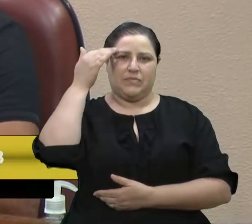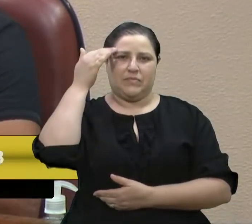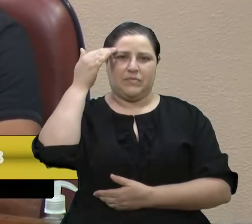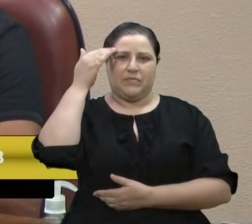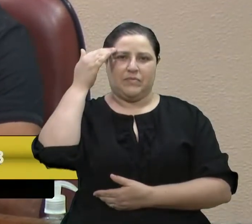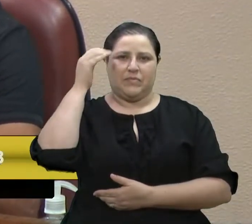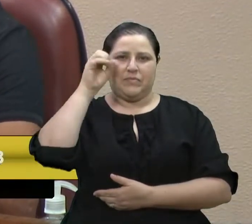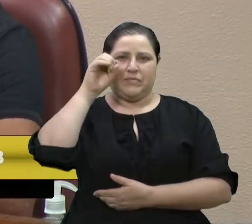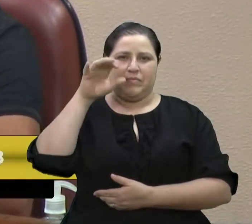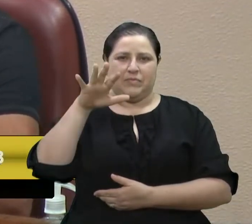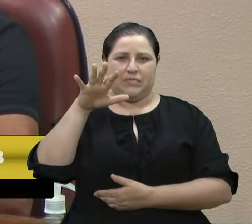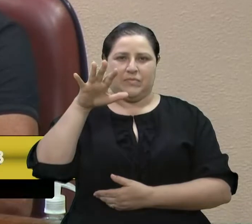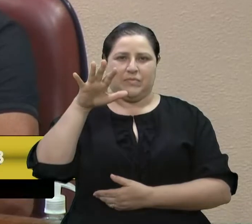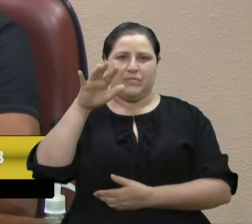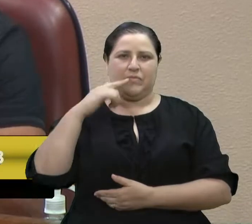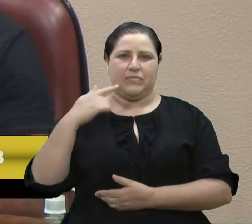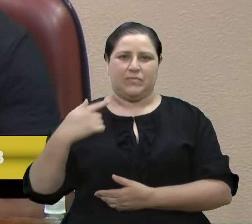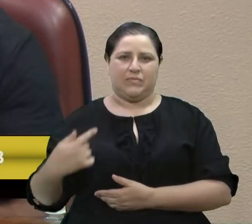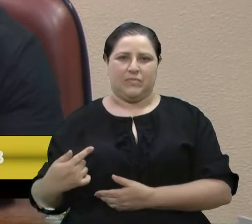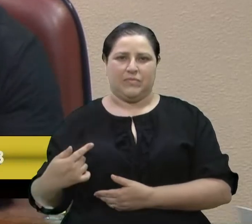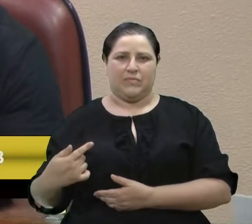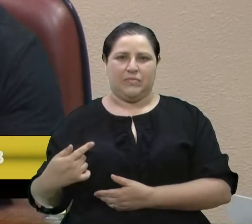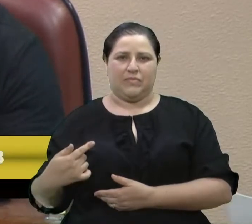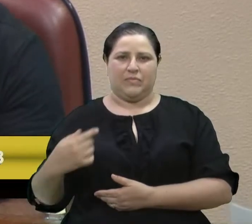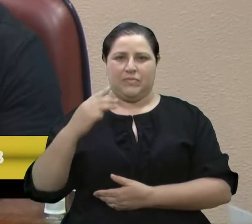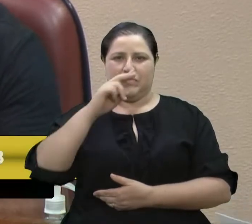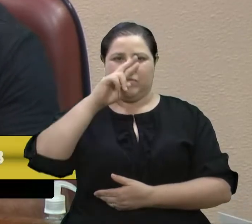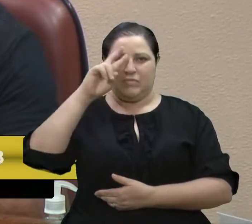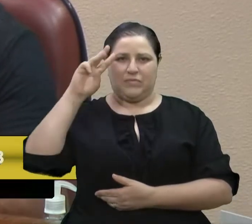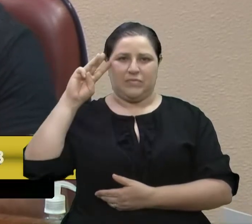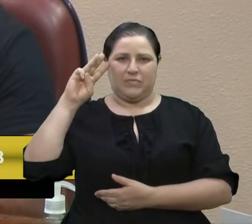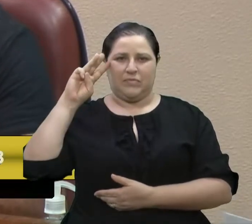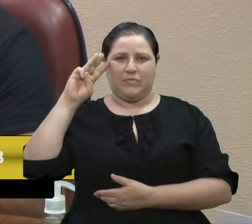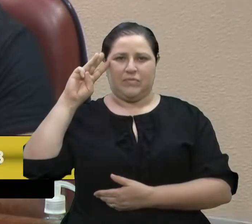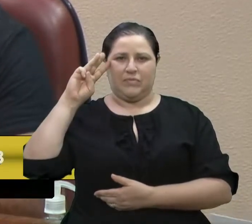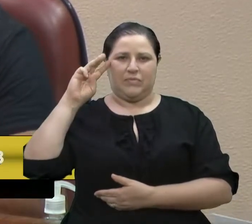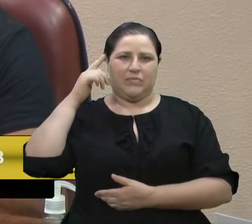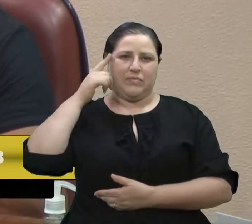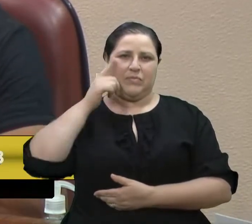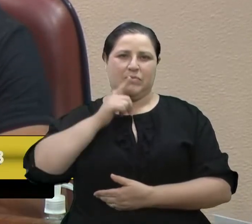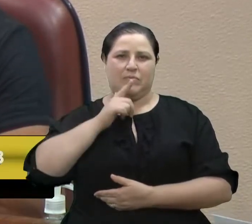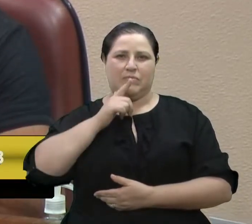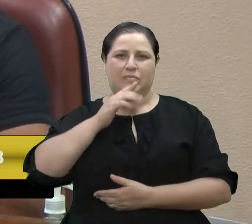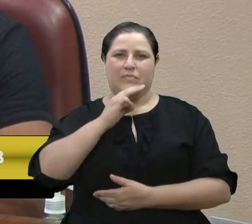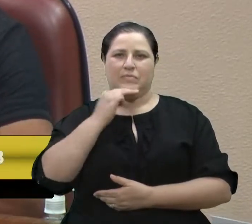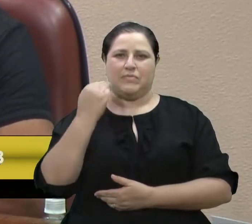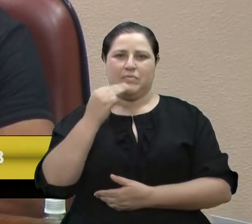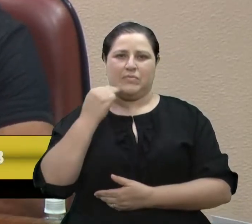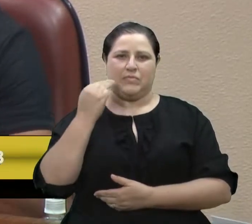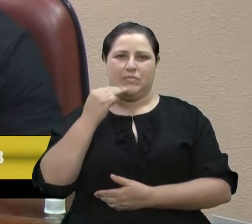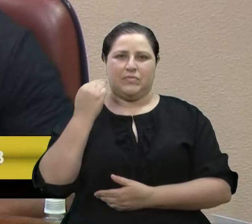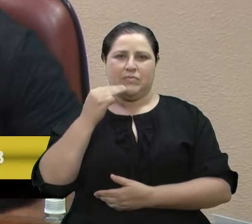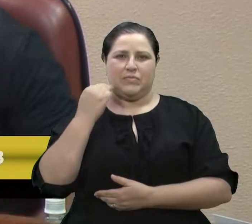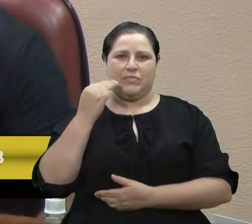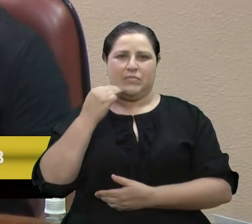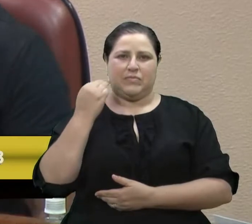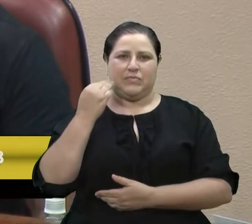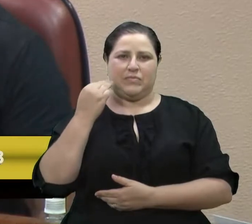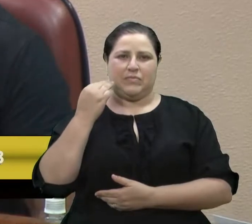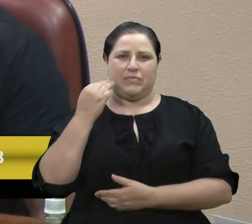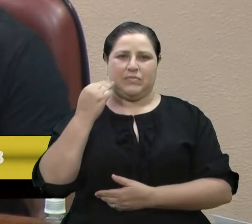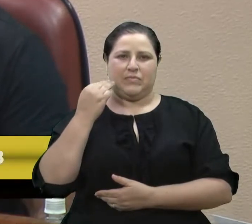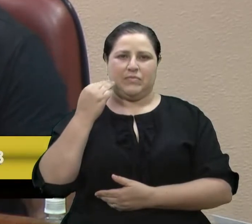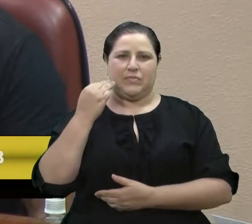Fiuza, Gladys Friço, Juliano Valim, Lucas Carinato, Marisol, Santos, Maurício